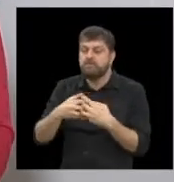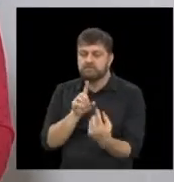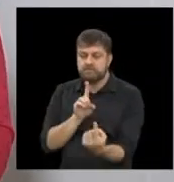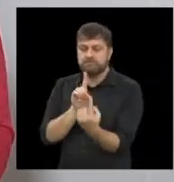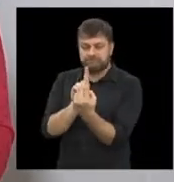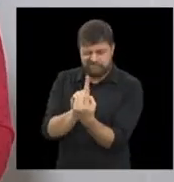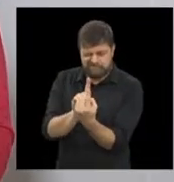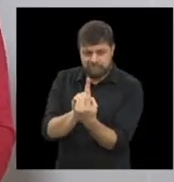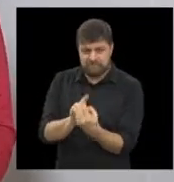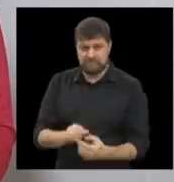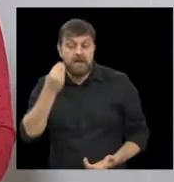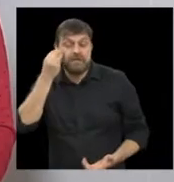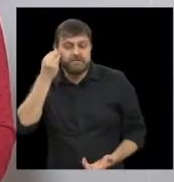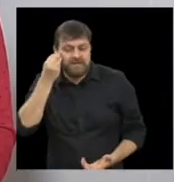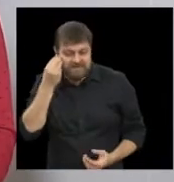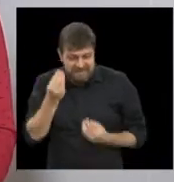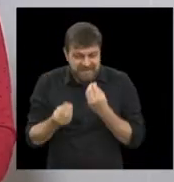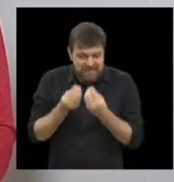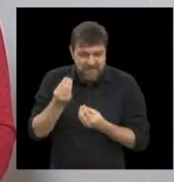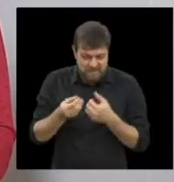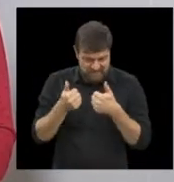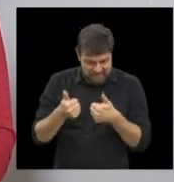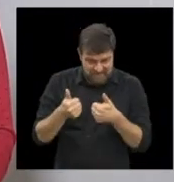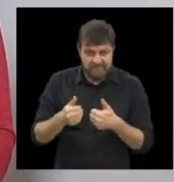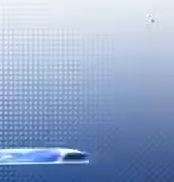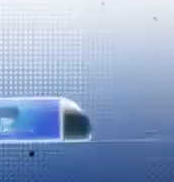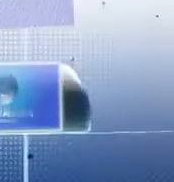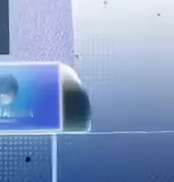o vocês vivenciam aqui. Já, já a gente volta.